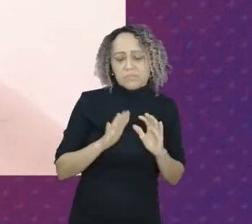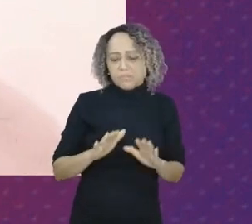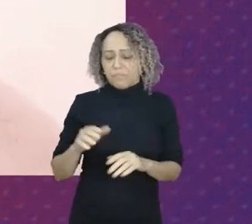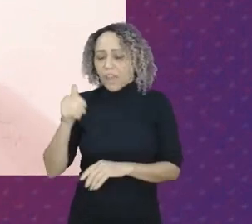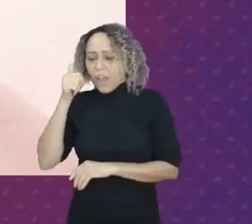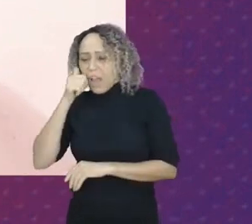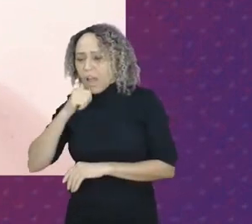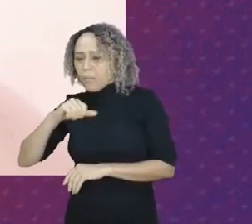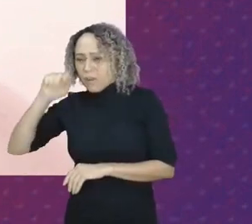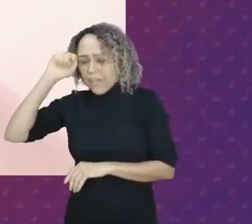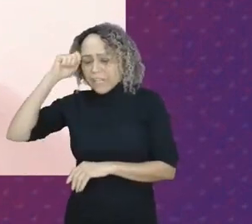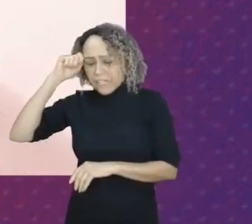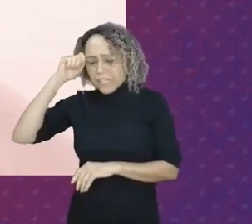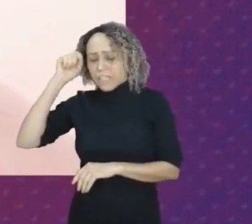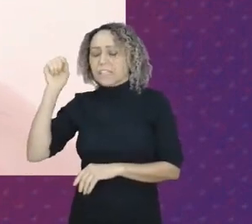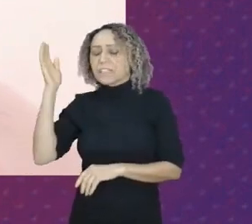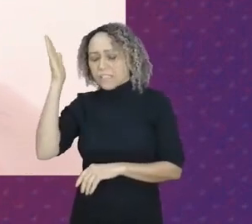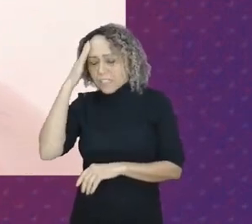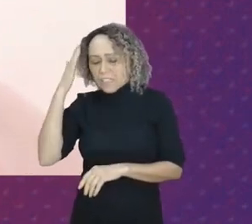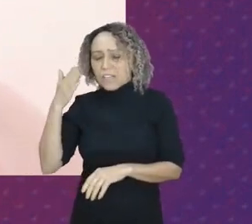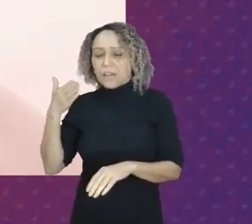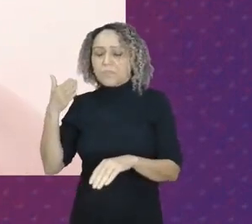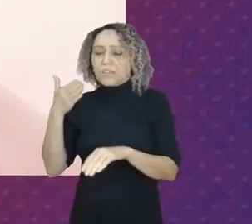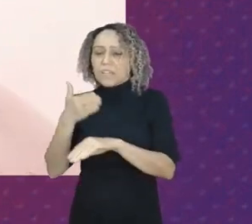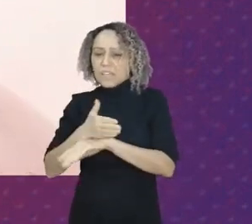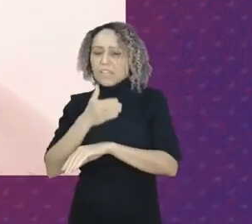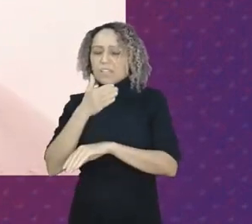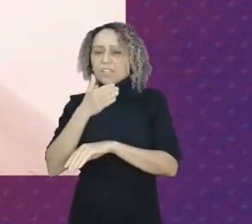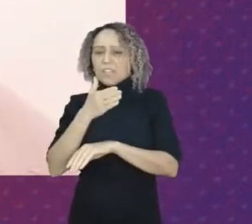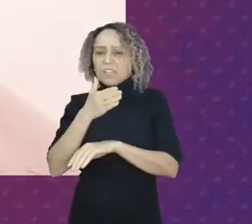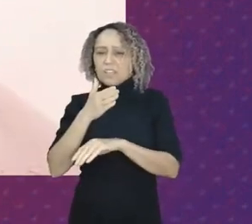serviço do SUS e não ser atendida.